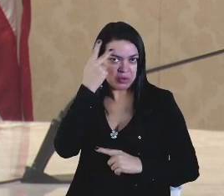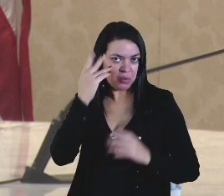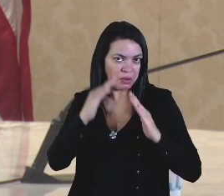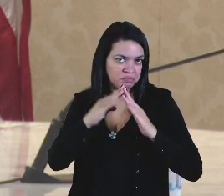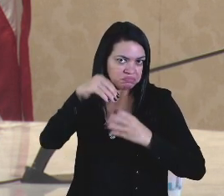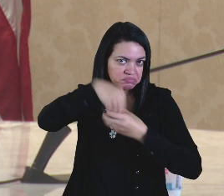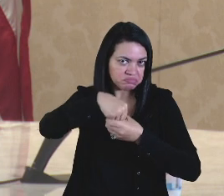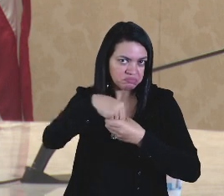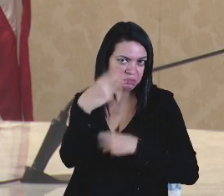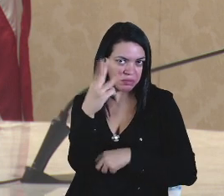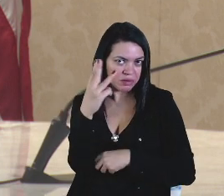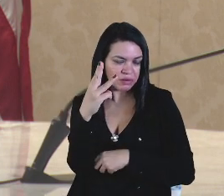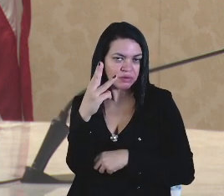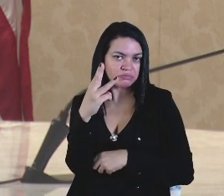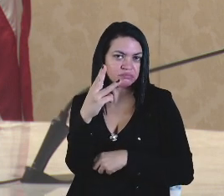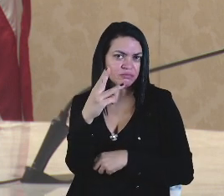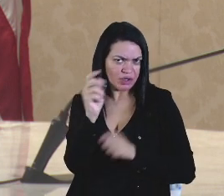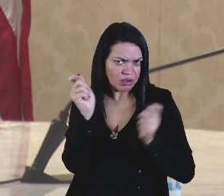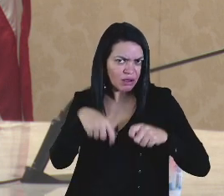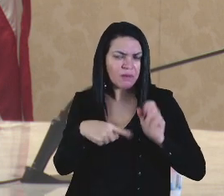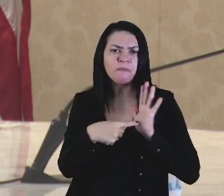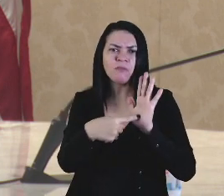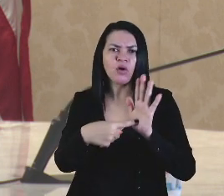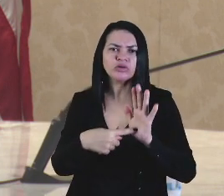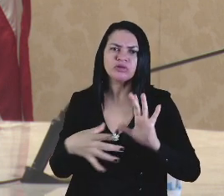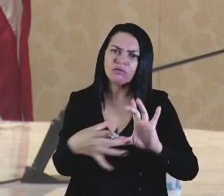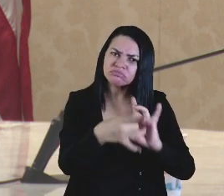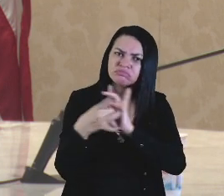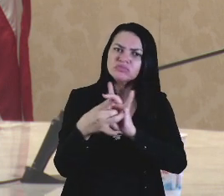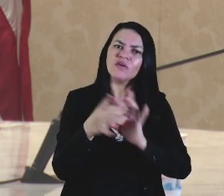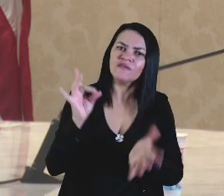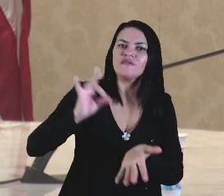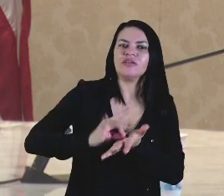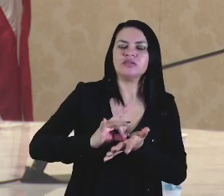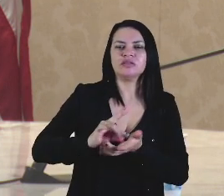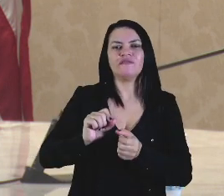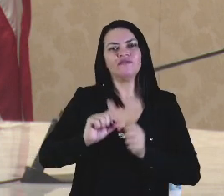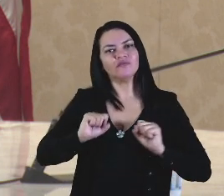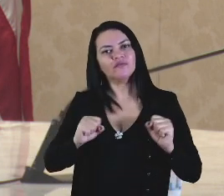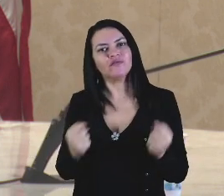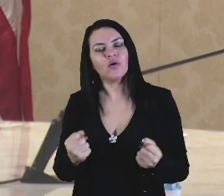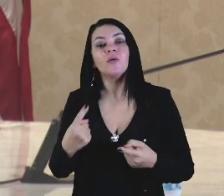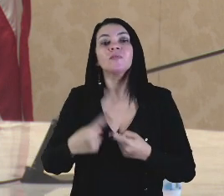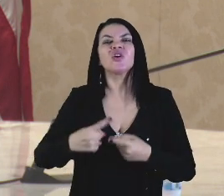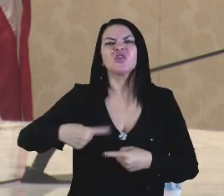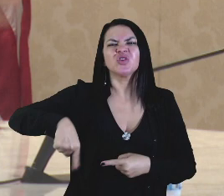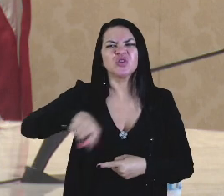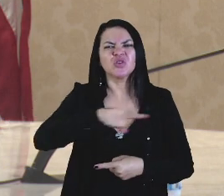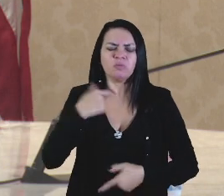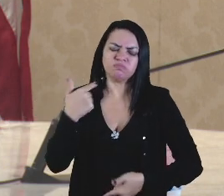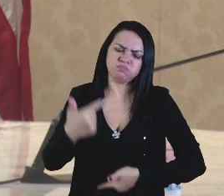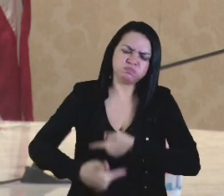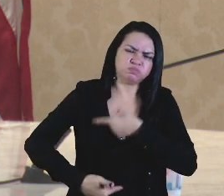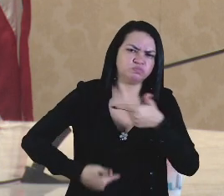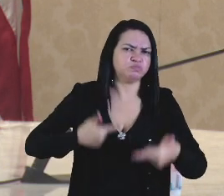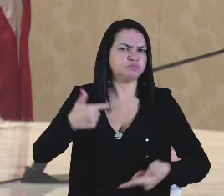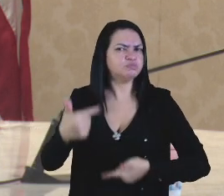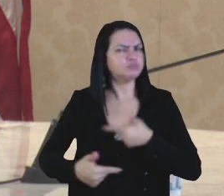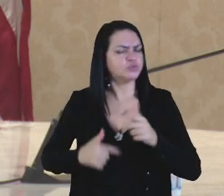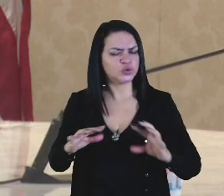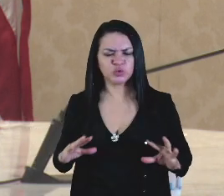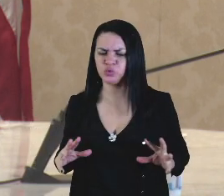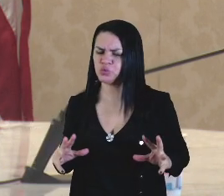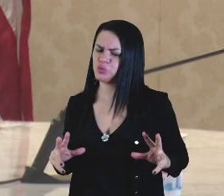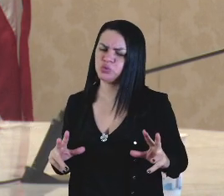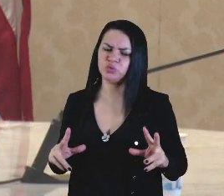de que a União, de fato, faz a força, porque temos trabalhado indistintamente com todos